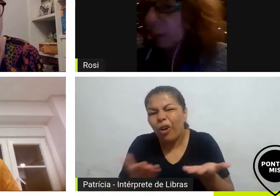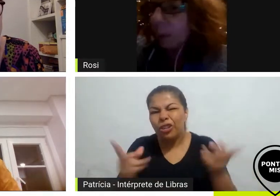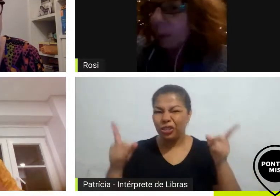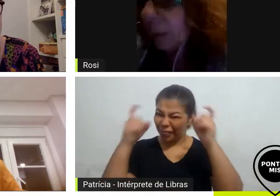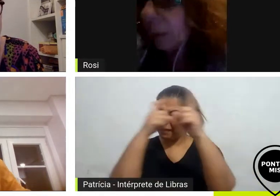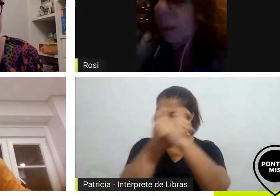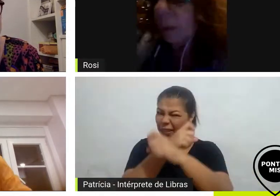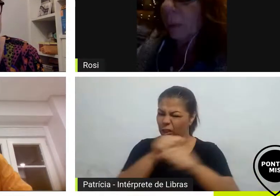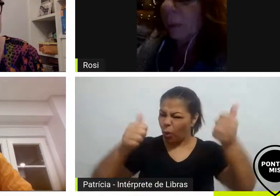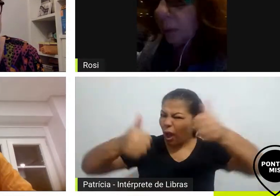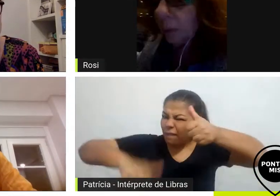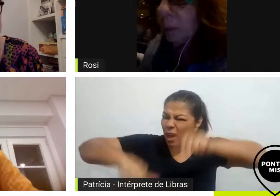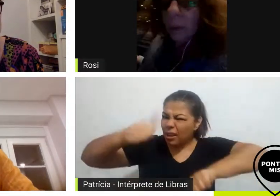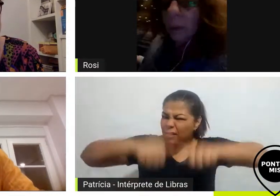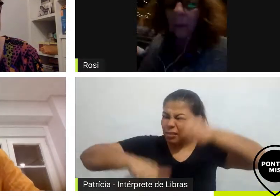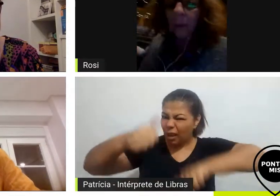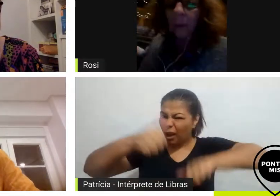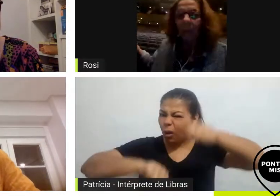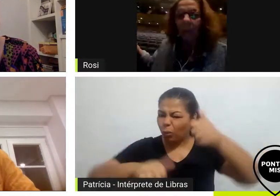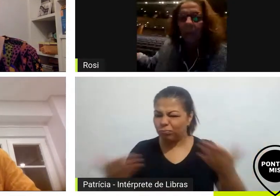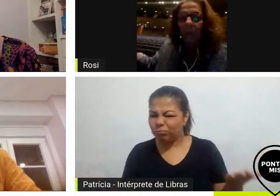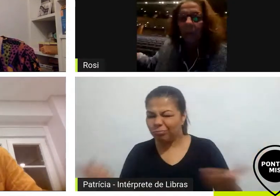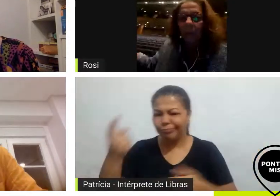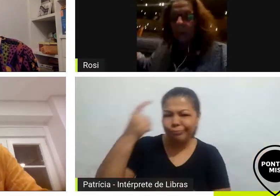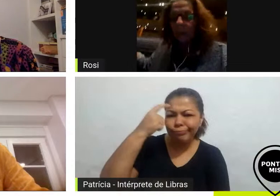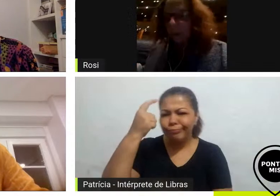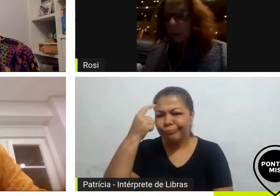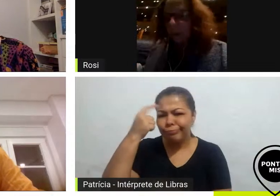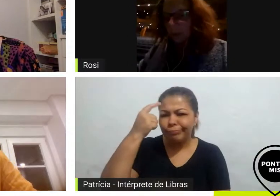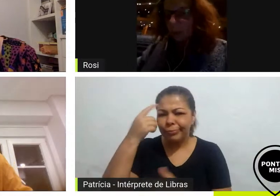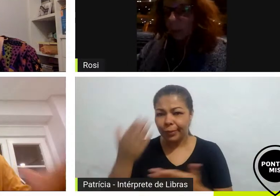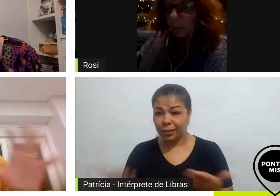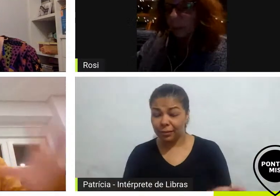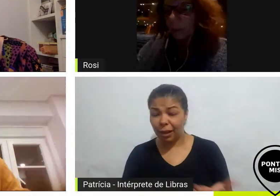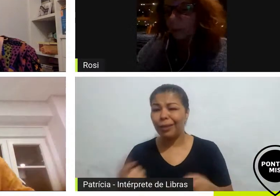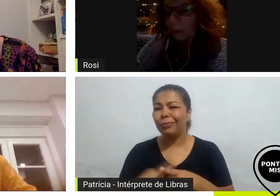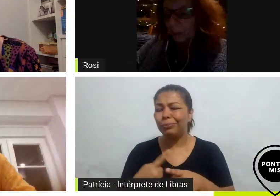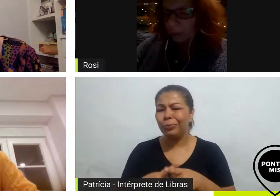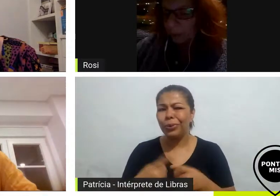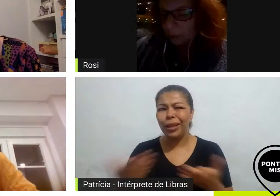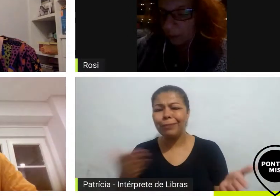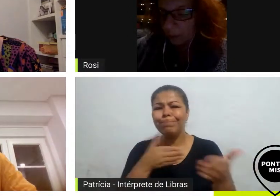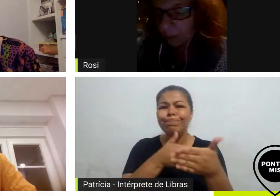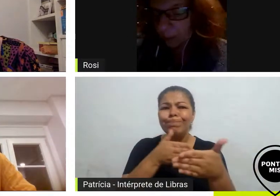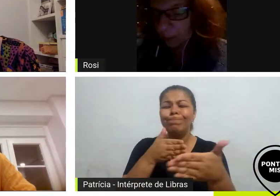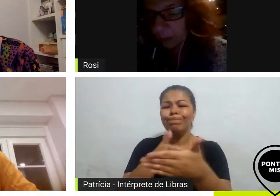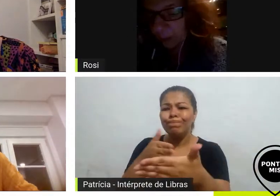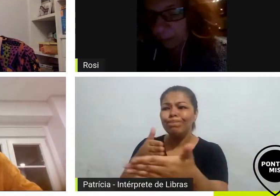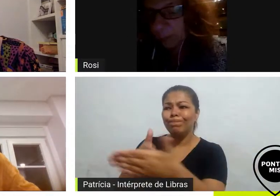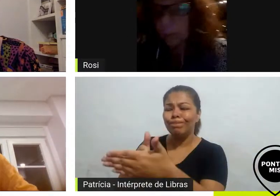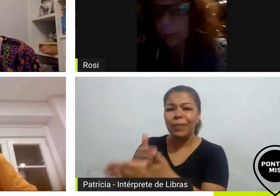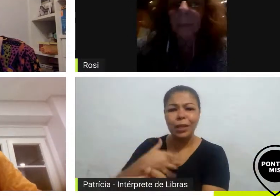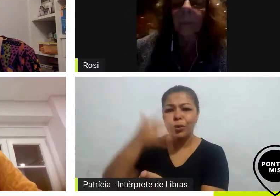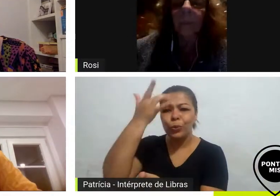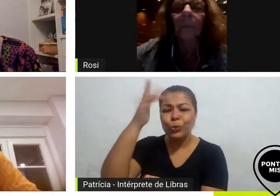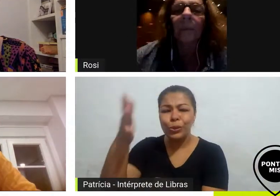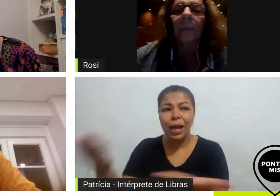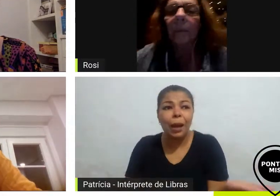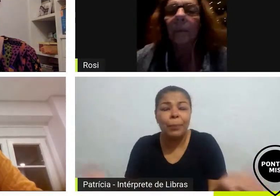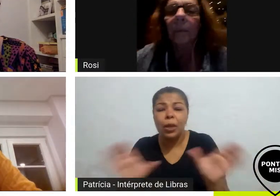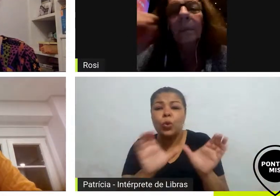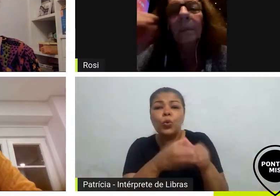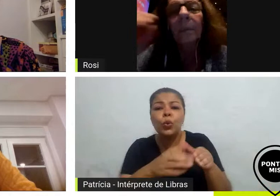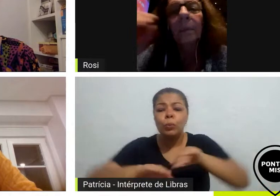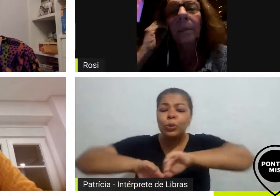avaliação porque a pulverização impede que a gente entenda onde é que esse público está entendeu ele se fragmentou na minha